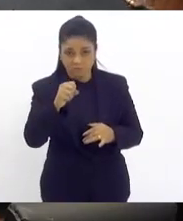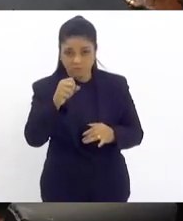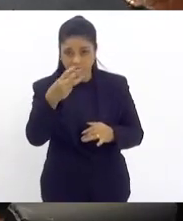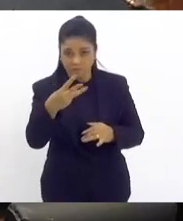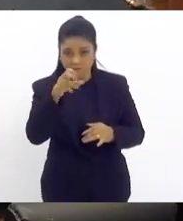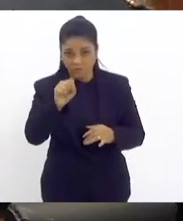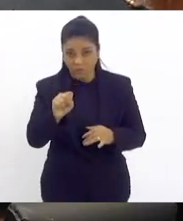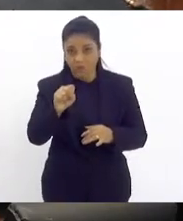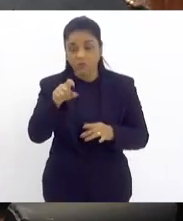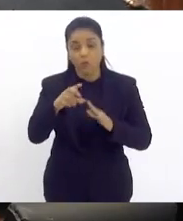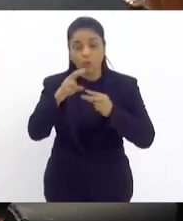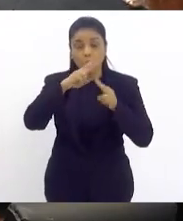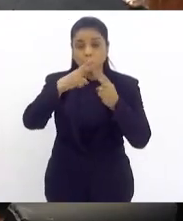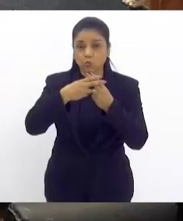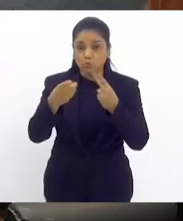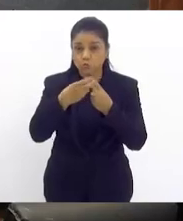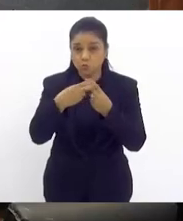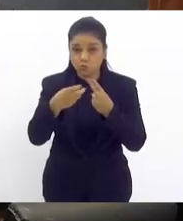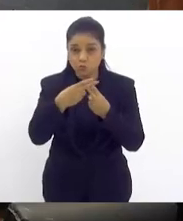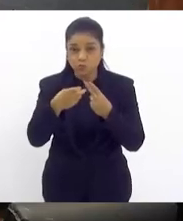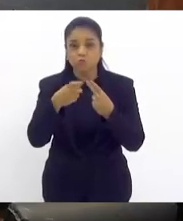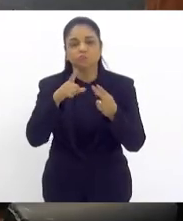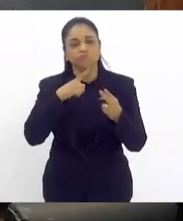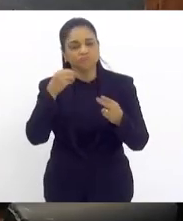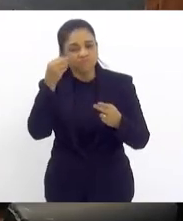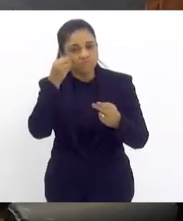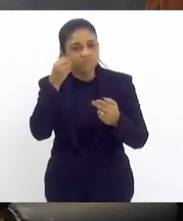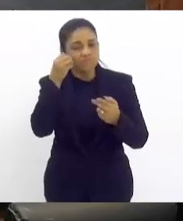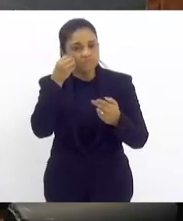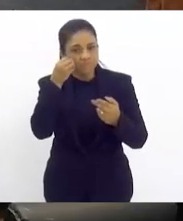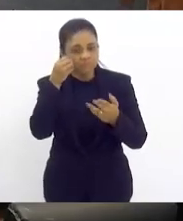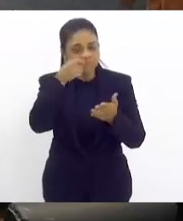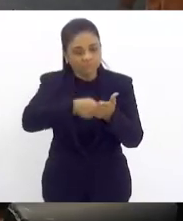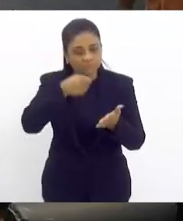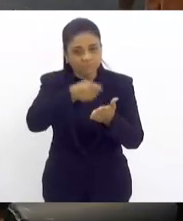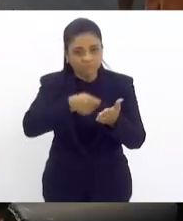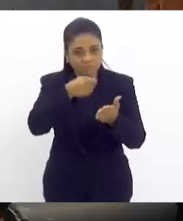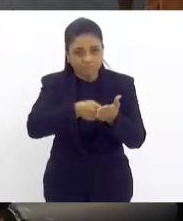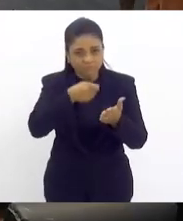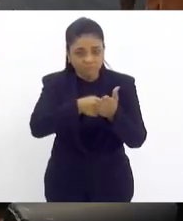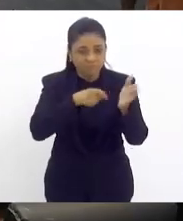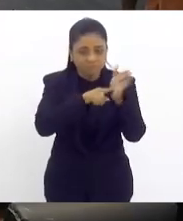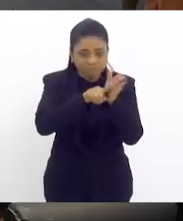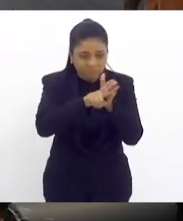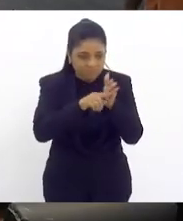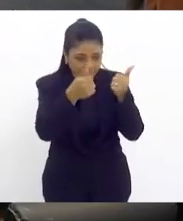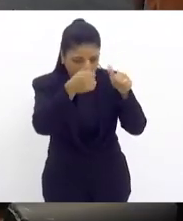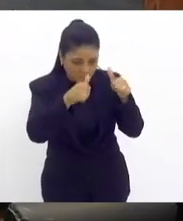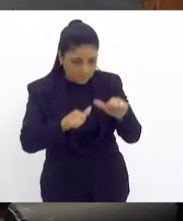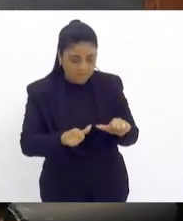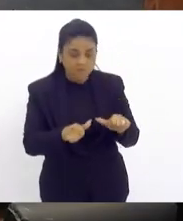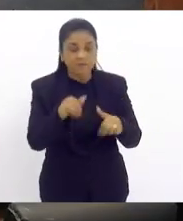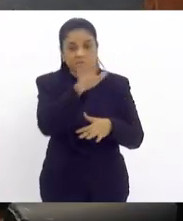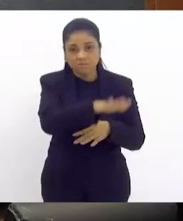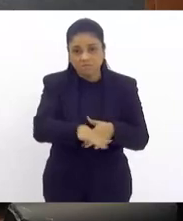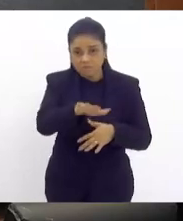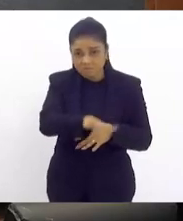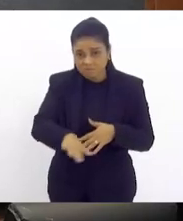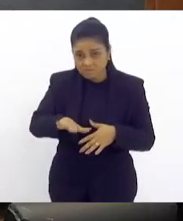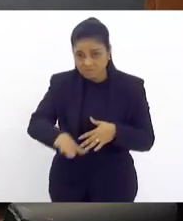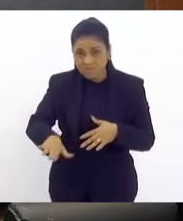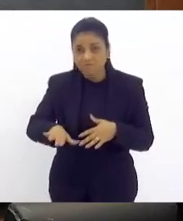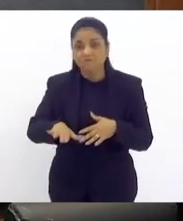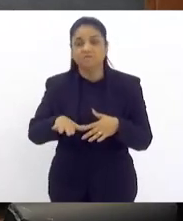realizar esses testes no atendimento às crianças. Só que vossa excelência amplia